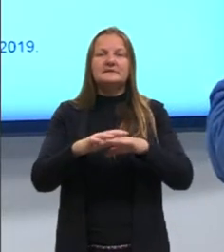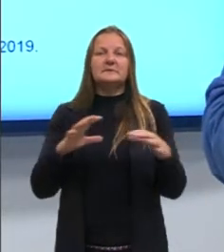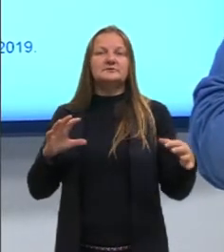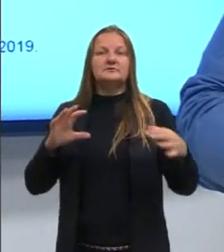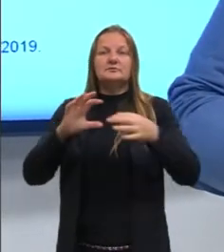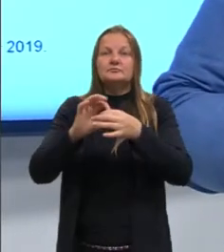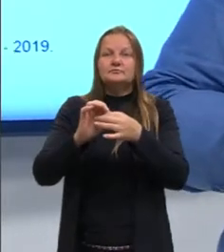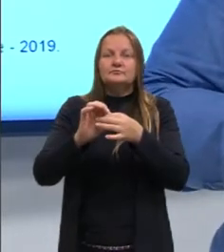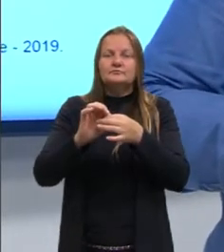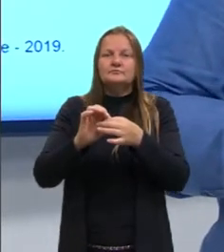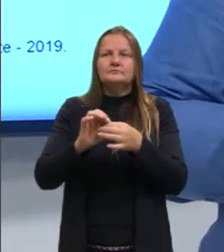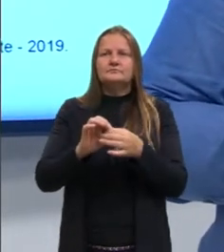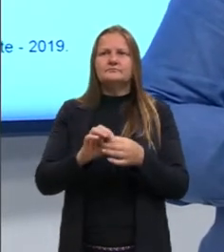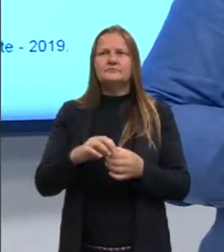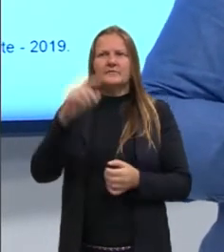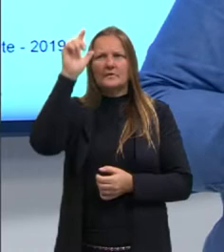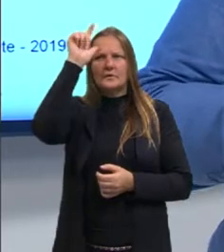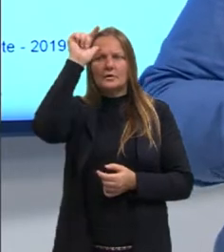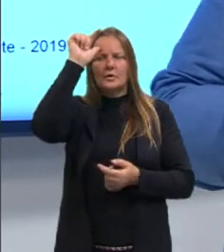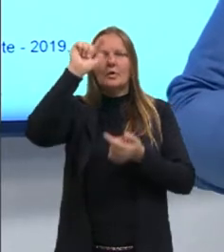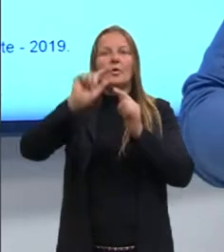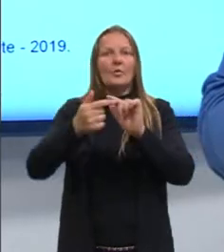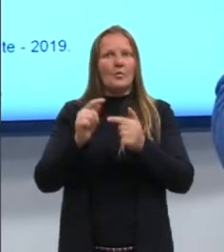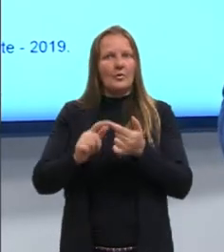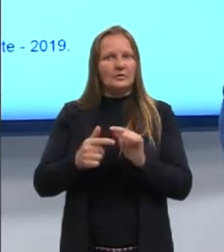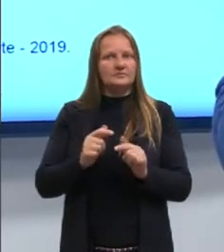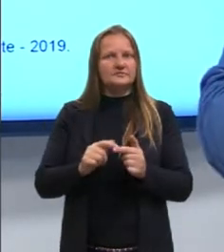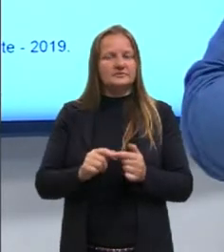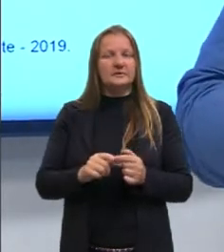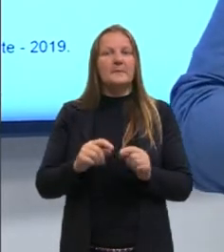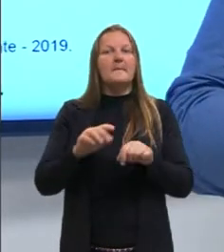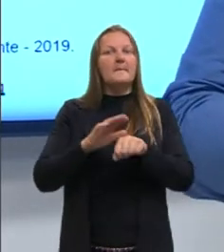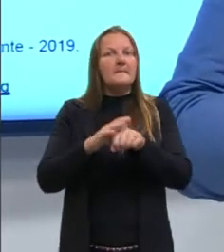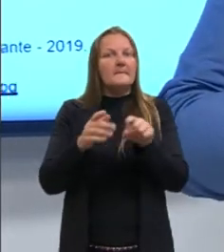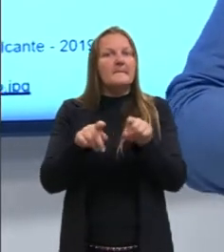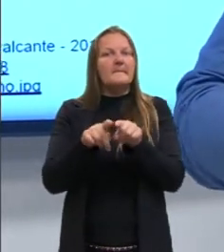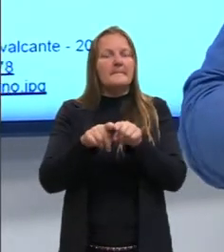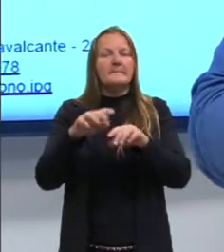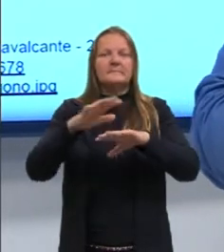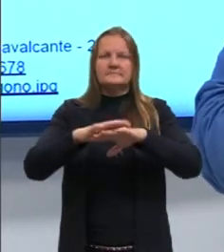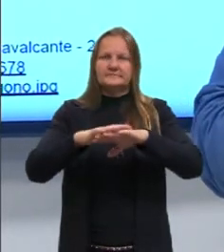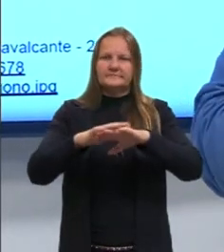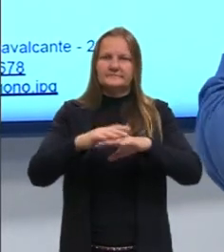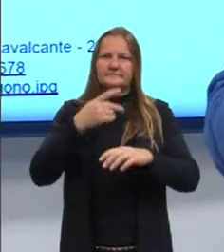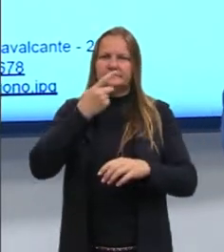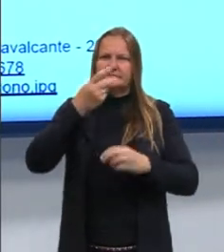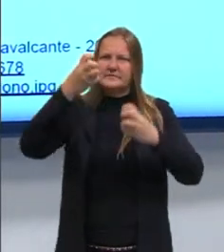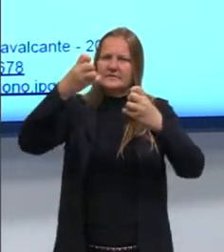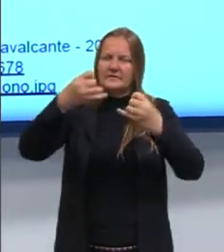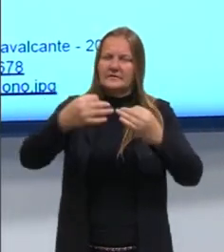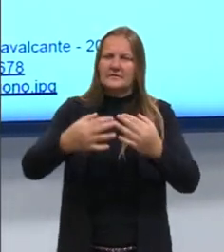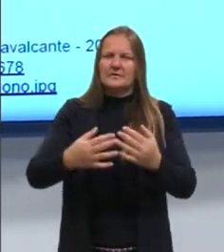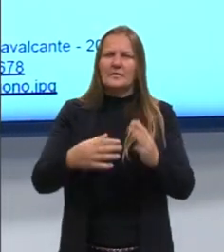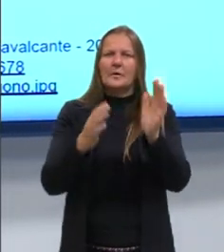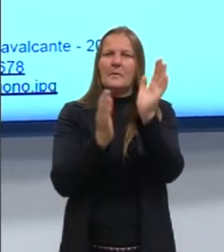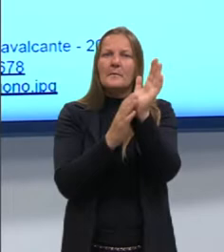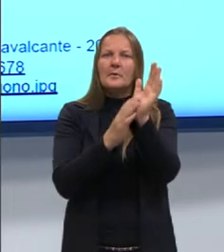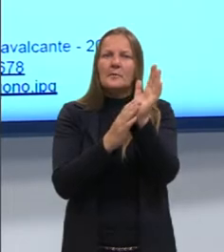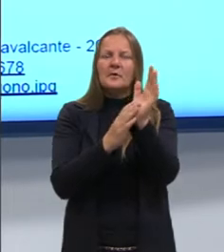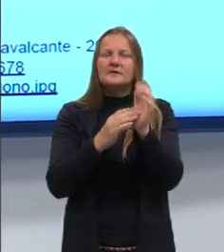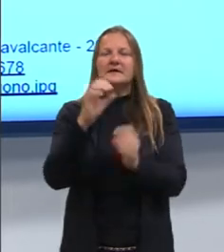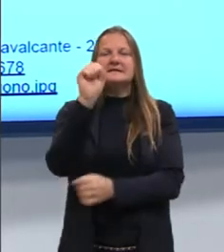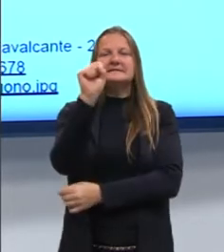ligada com essa parte de lógica. E, principalmente, na matemática, quando a gente fala em proposições, em